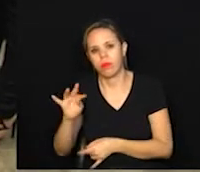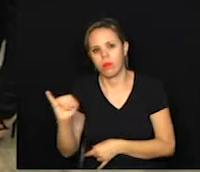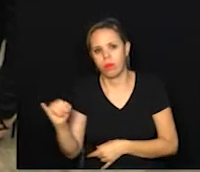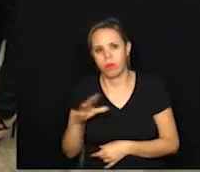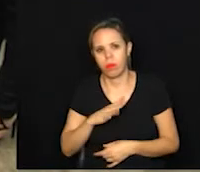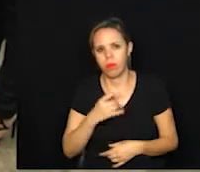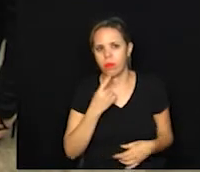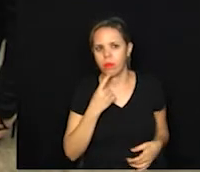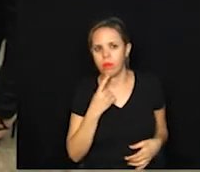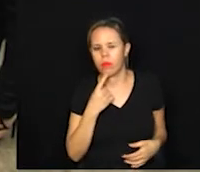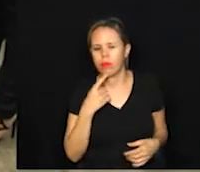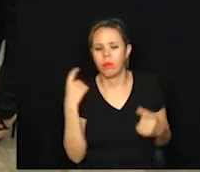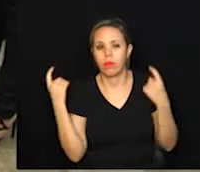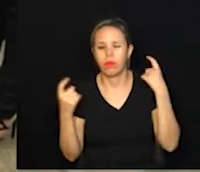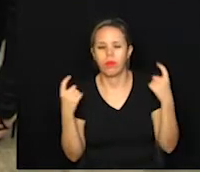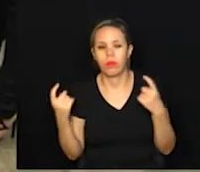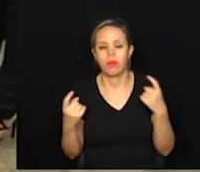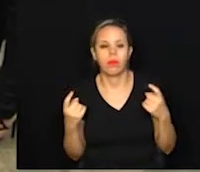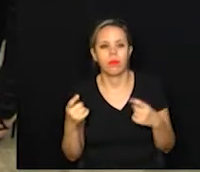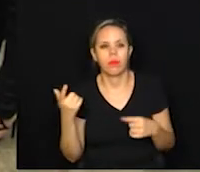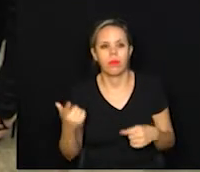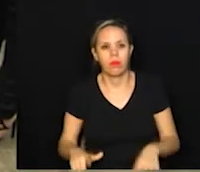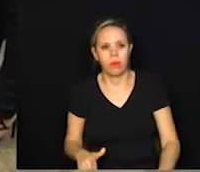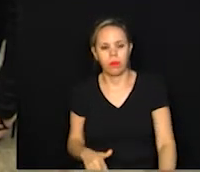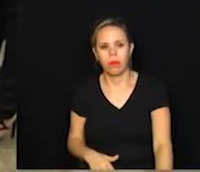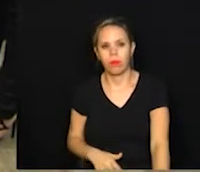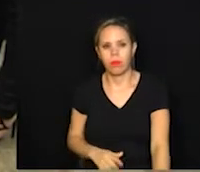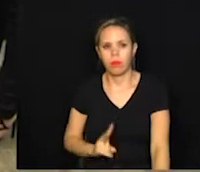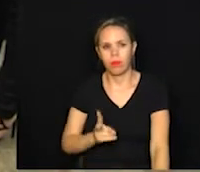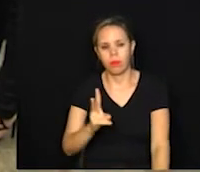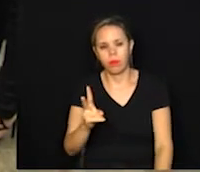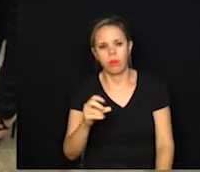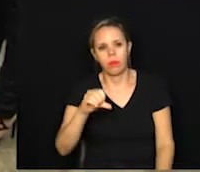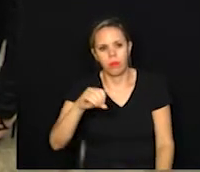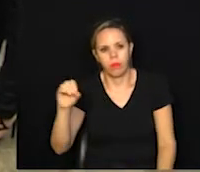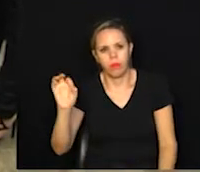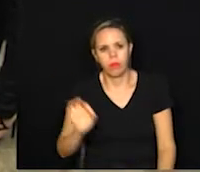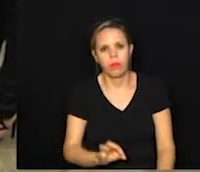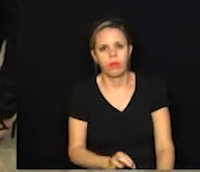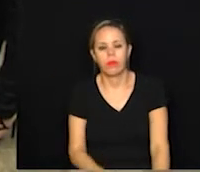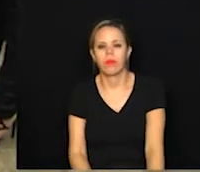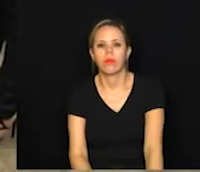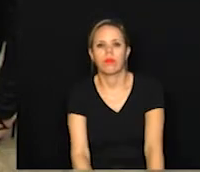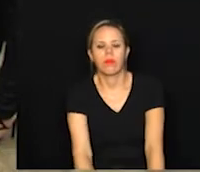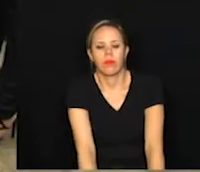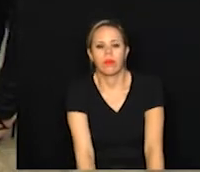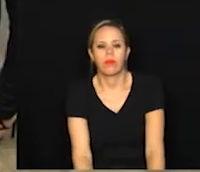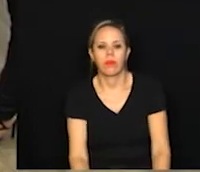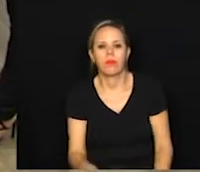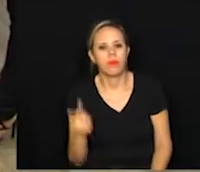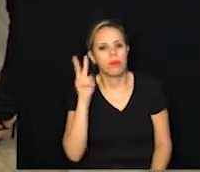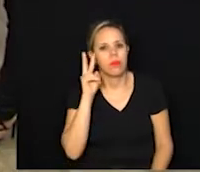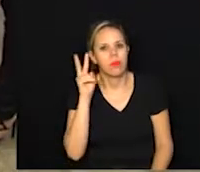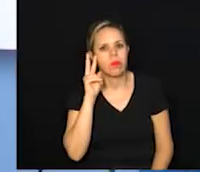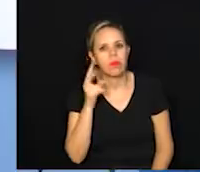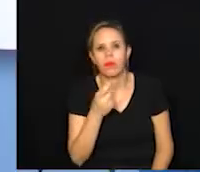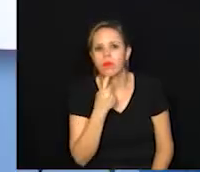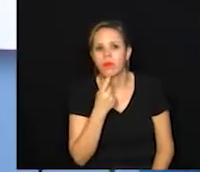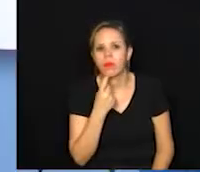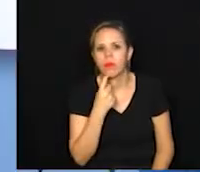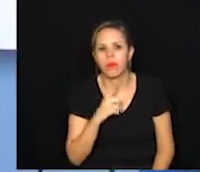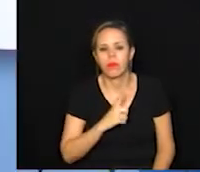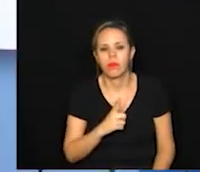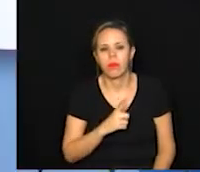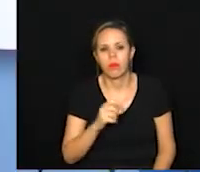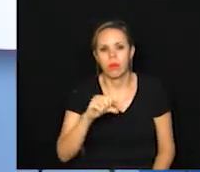cidade de Campinas preocupam, mais uma vez, segue acima dos 90%, né? Isto, nesta segunda-feira, Campinas tinha